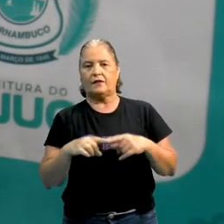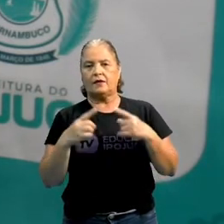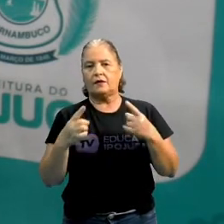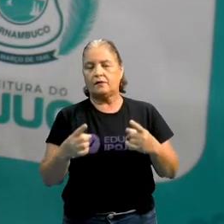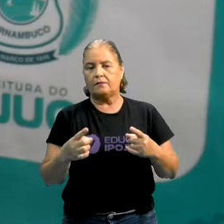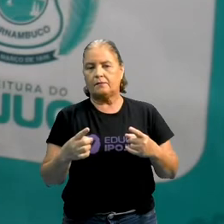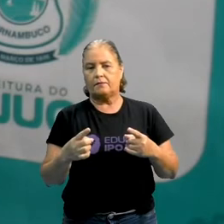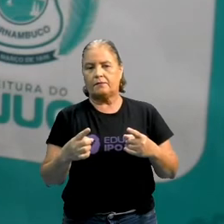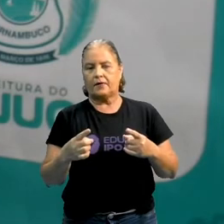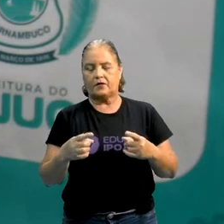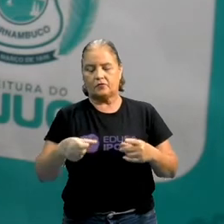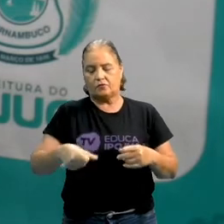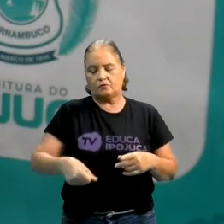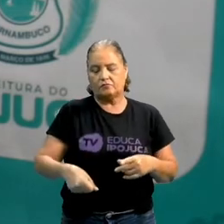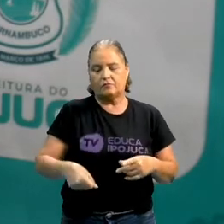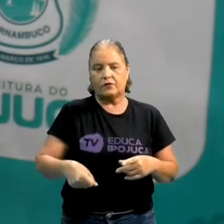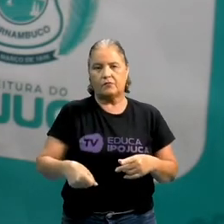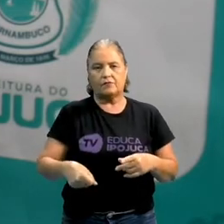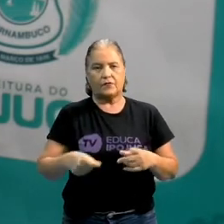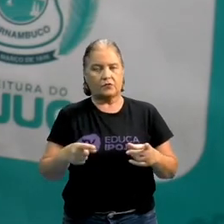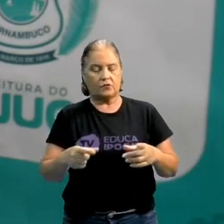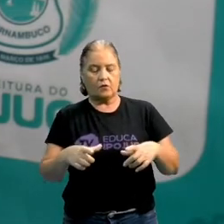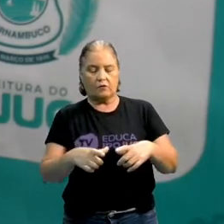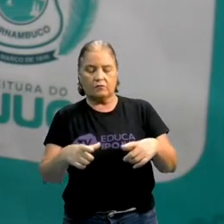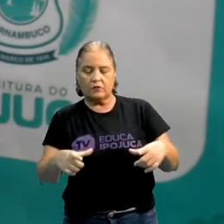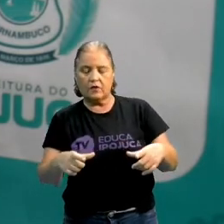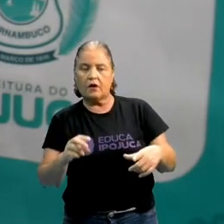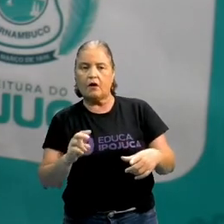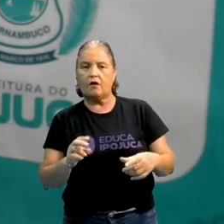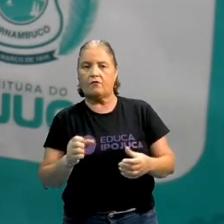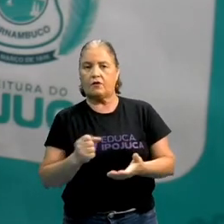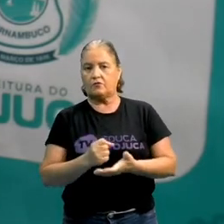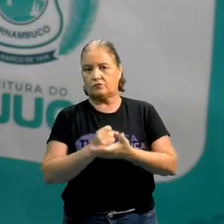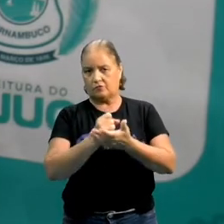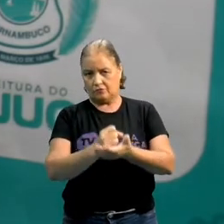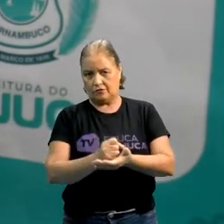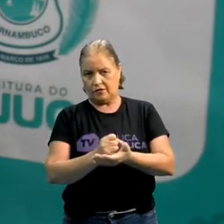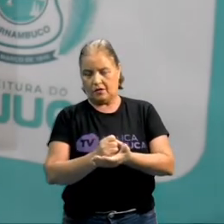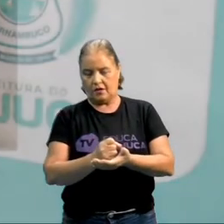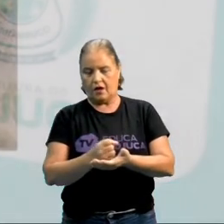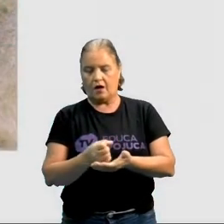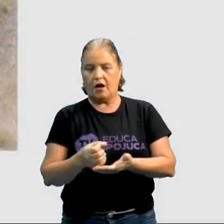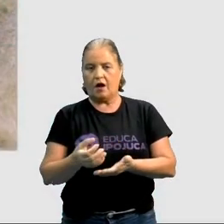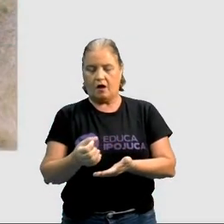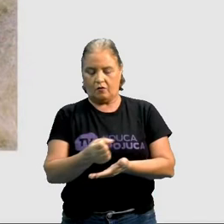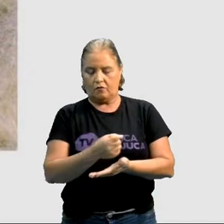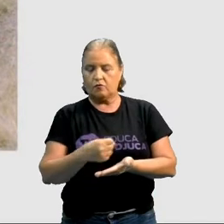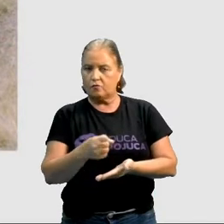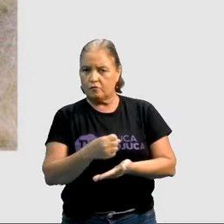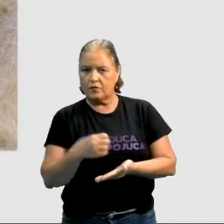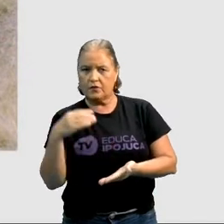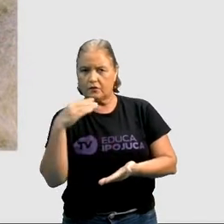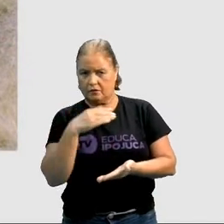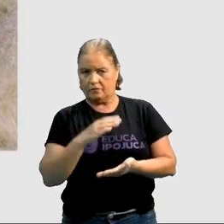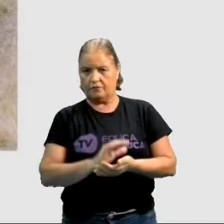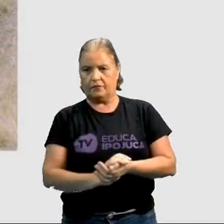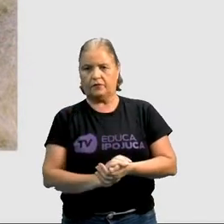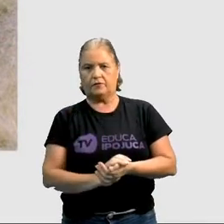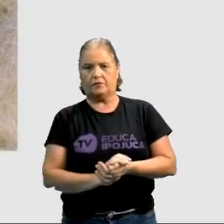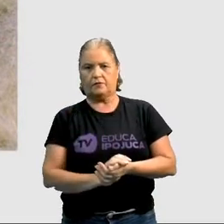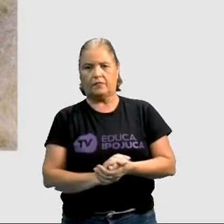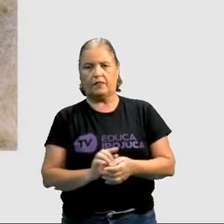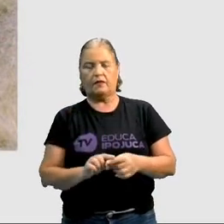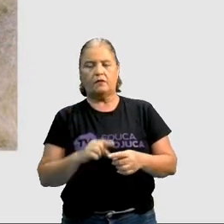auxiliar no cozimento dos alimentos. Isso aqui é um exemplo, gente, de um isolante térmico